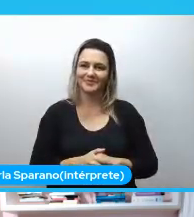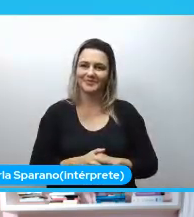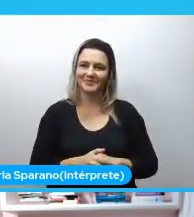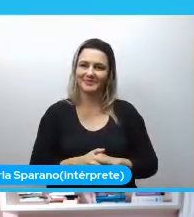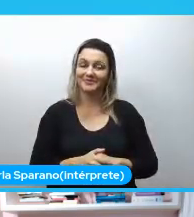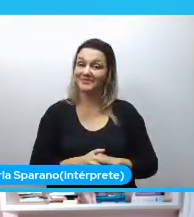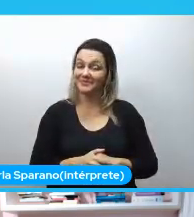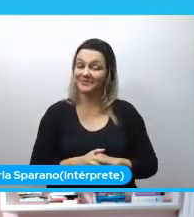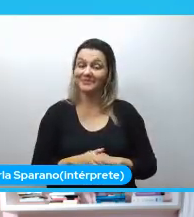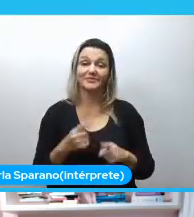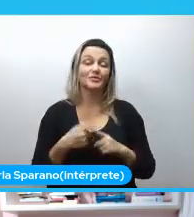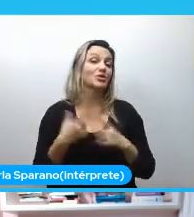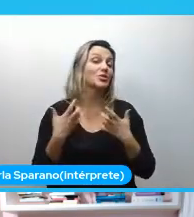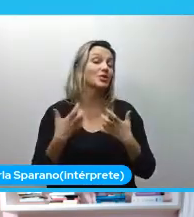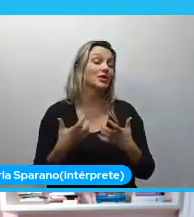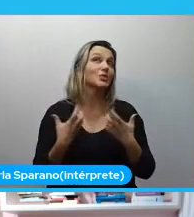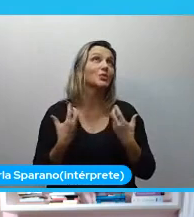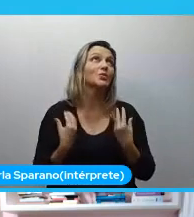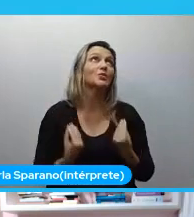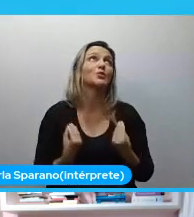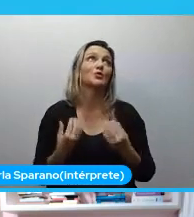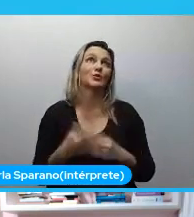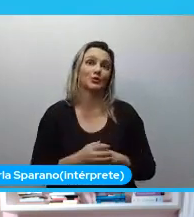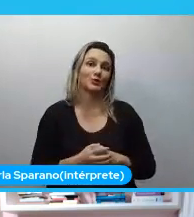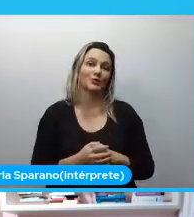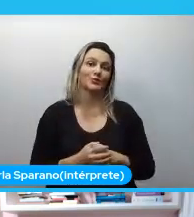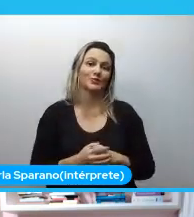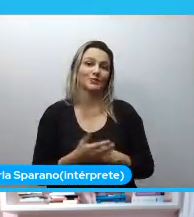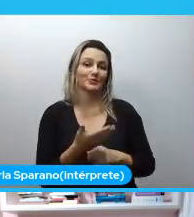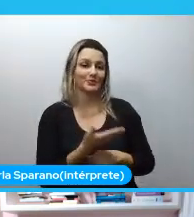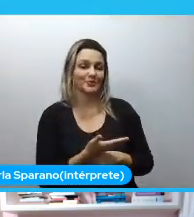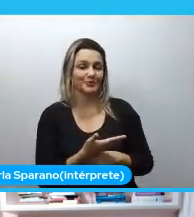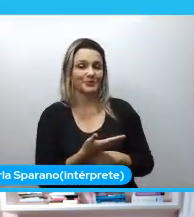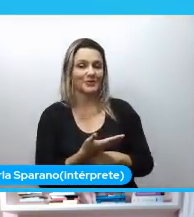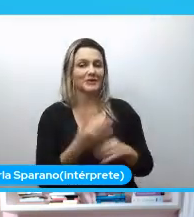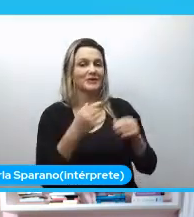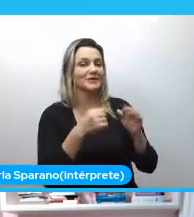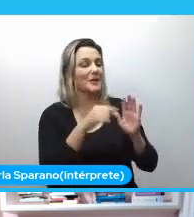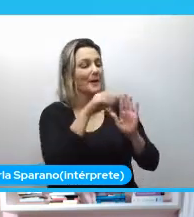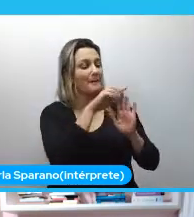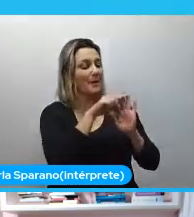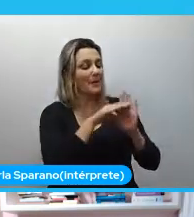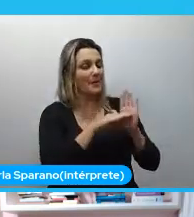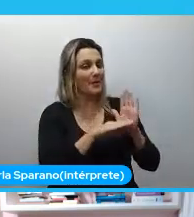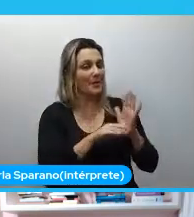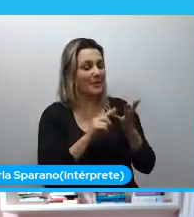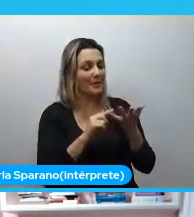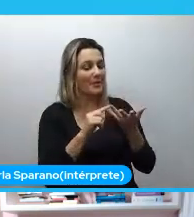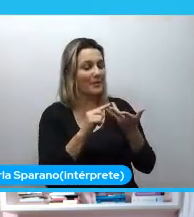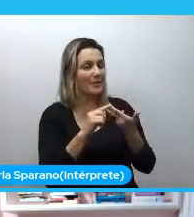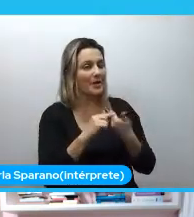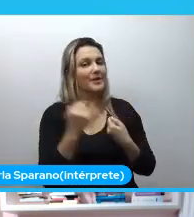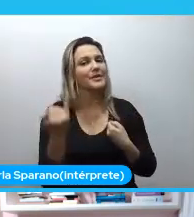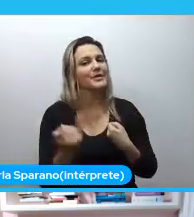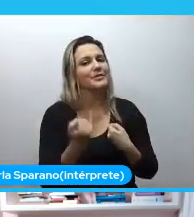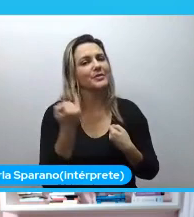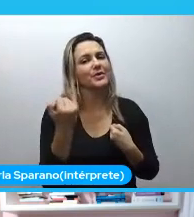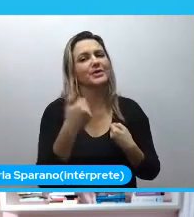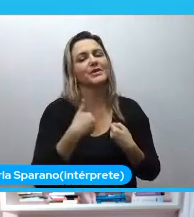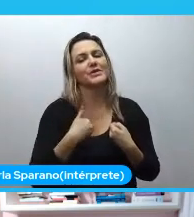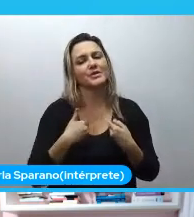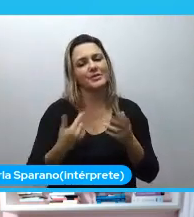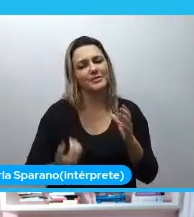porque eu queria muito trazer esses tópicos que eu achei importante quando eu estava construindo a